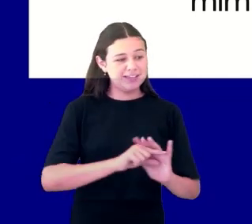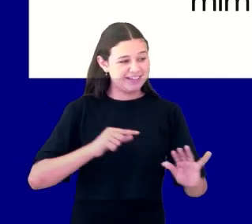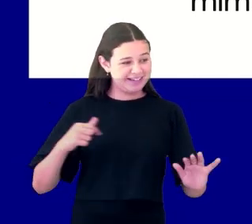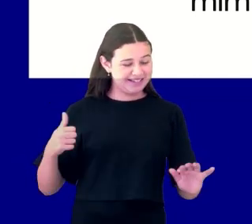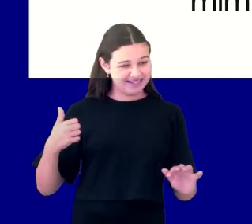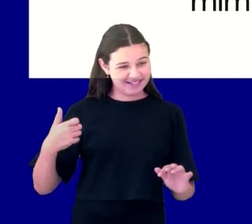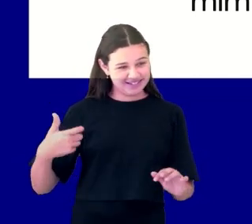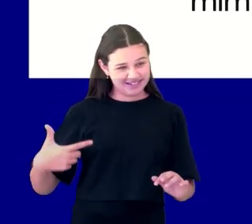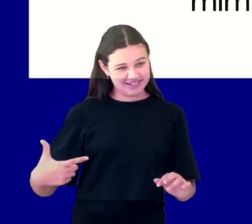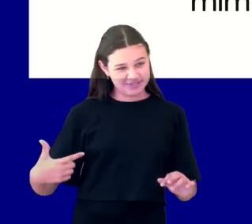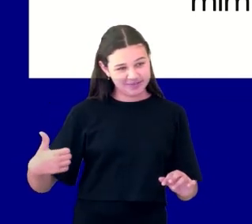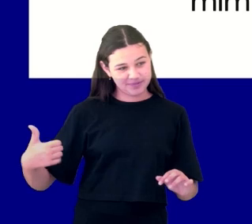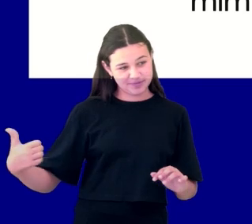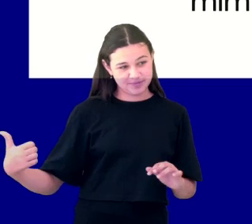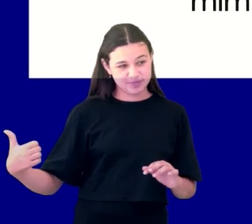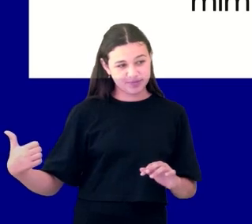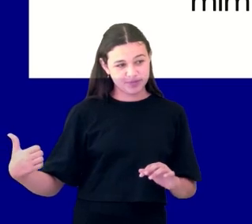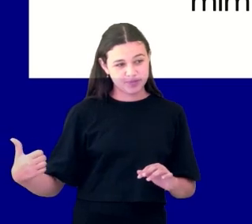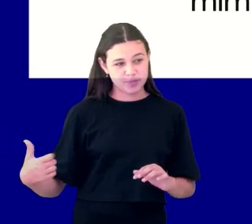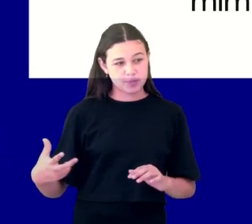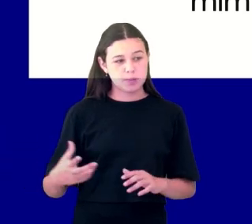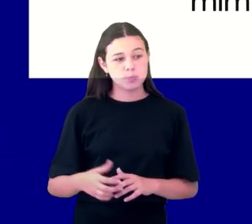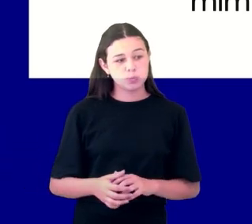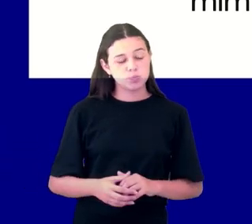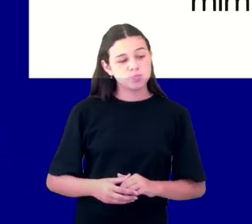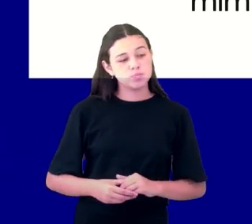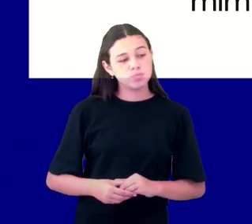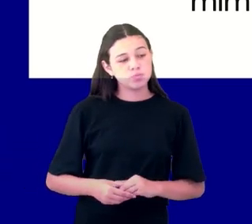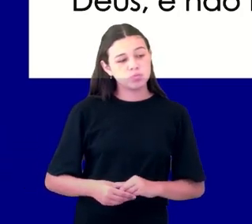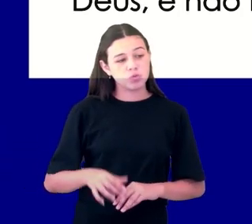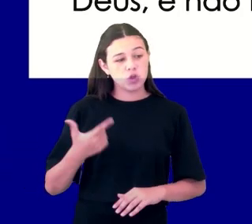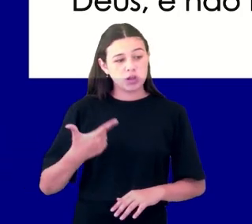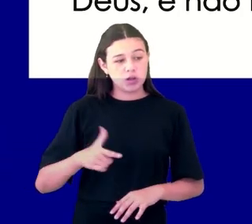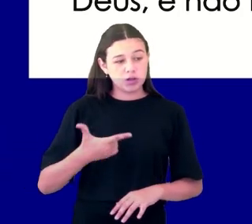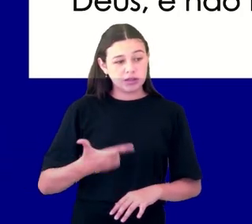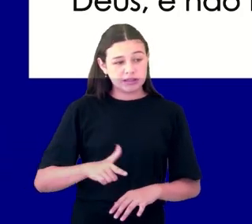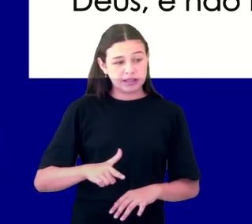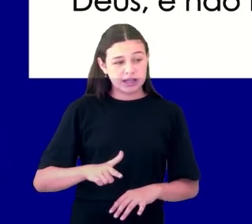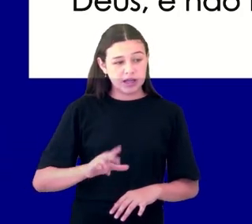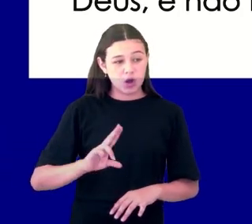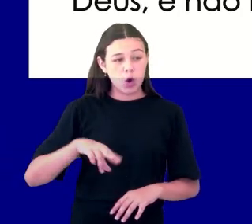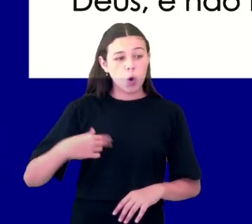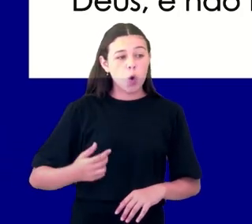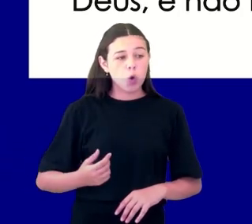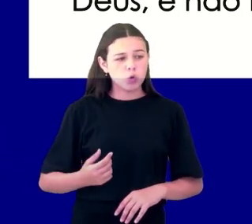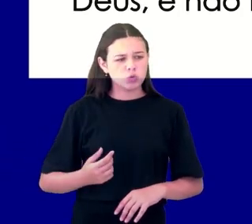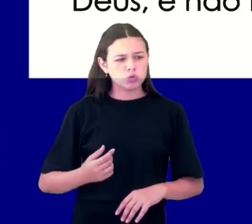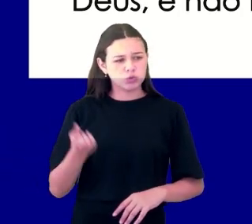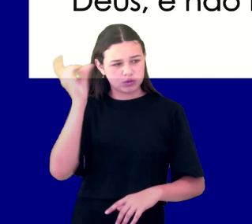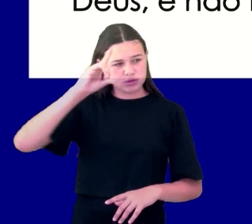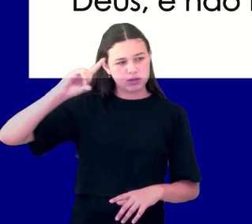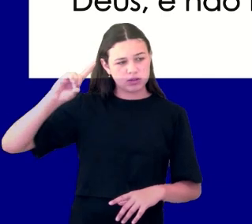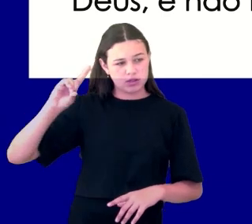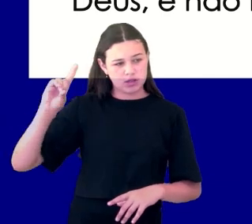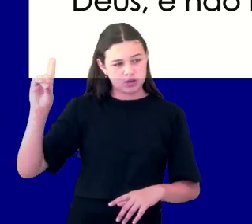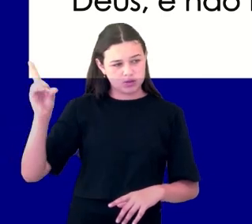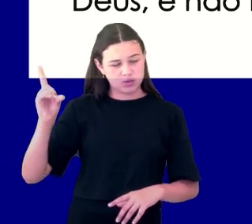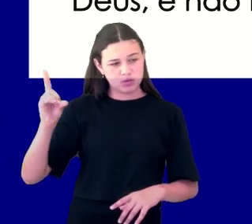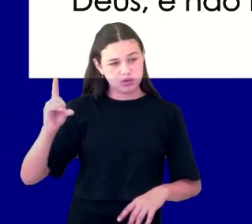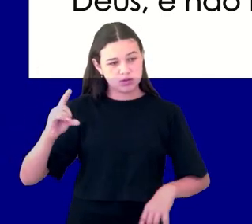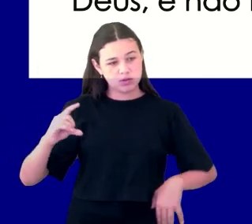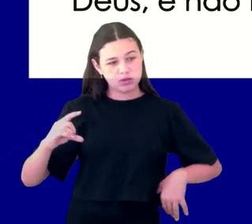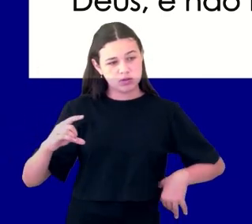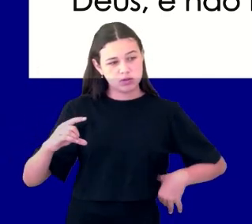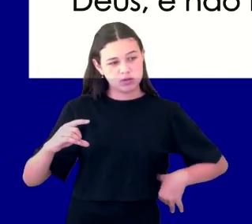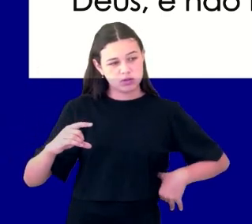justo e salvador, não há além de mim. E ainda no versículo 22, quando ele diz, olhai para mim e sereis salvos, vós